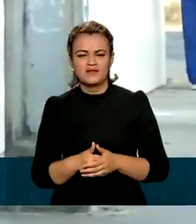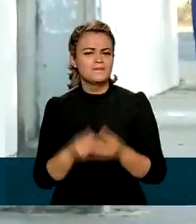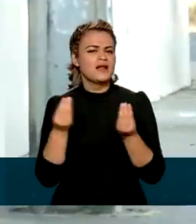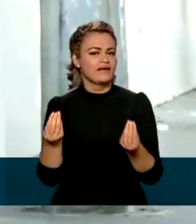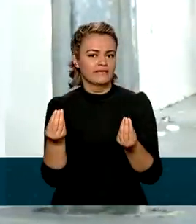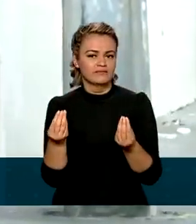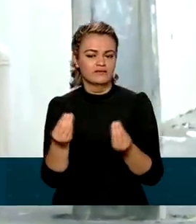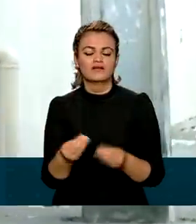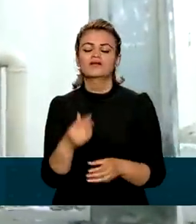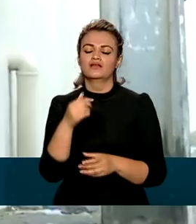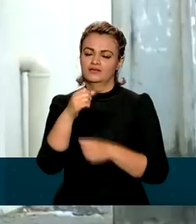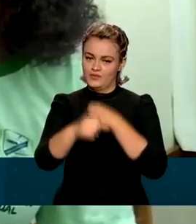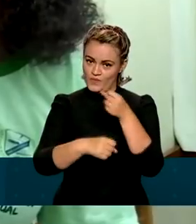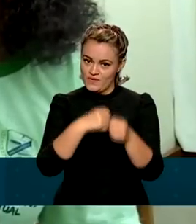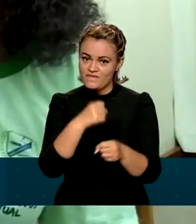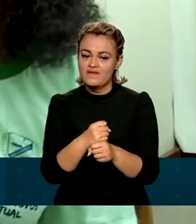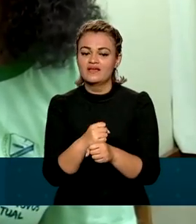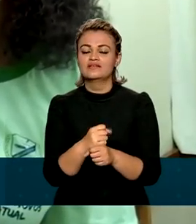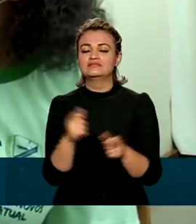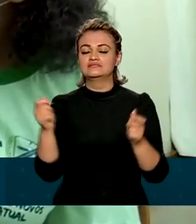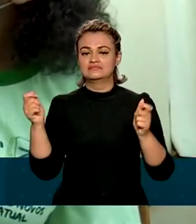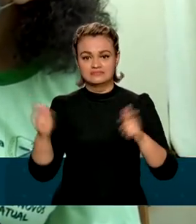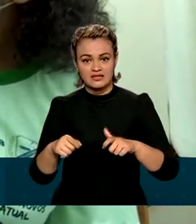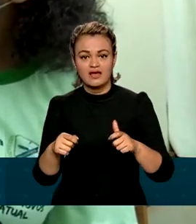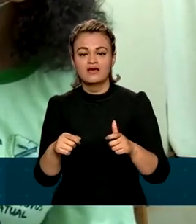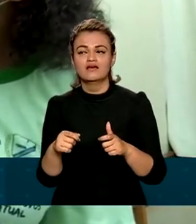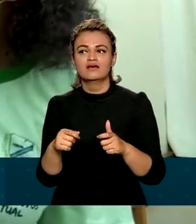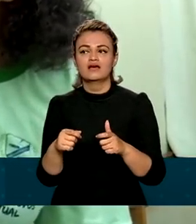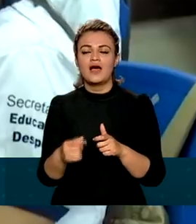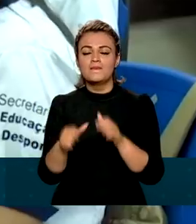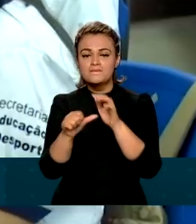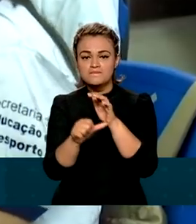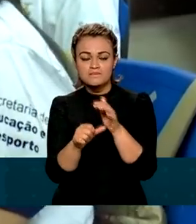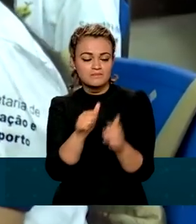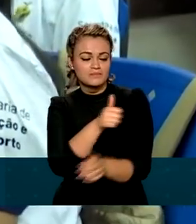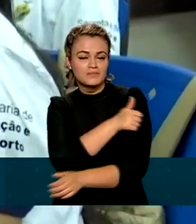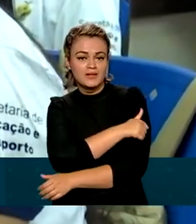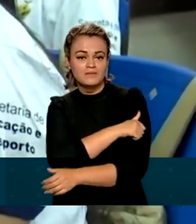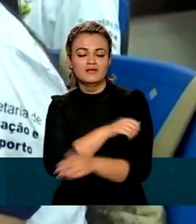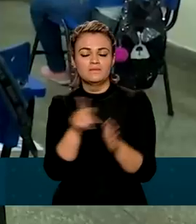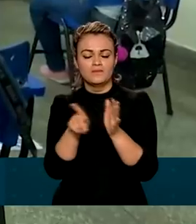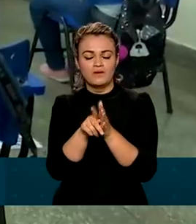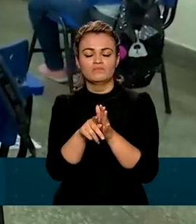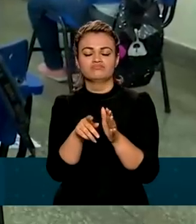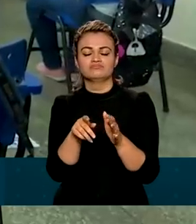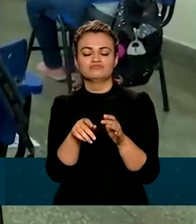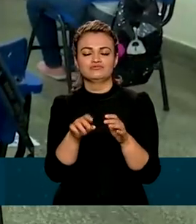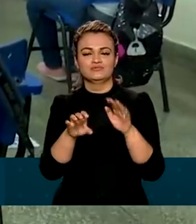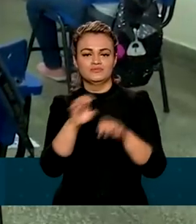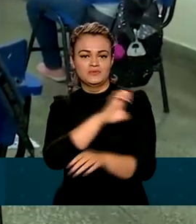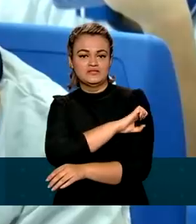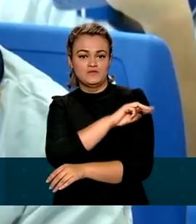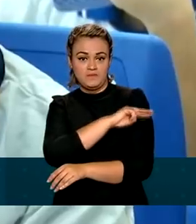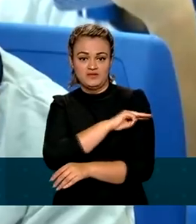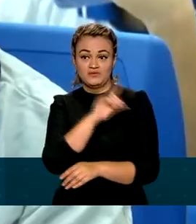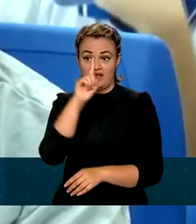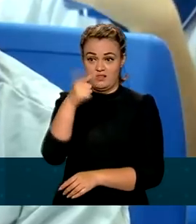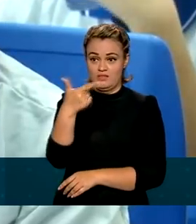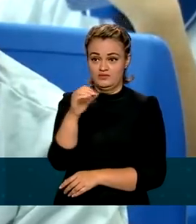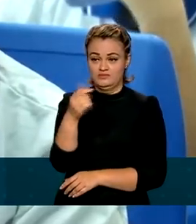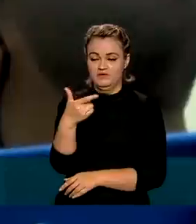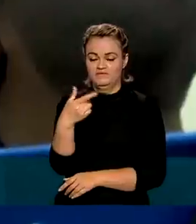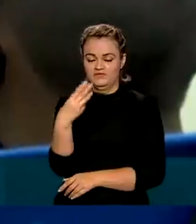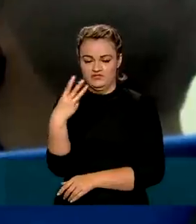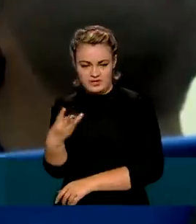é que em 2022 seja implantada a primeira série do novo ensino médio, em 2023 a segunda